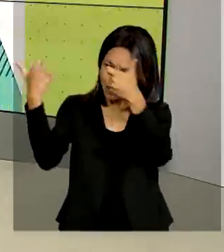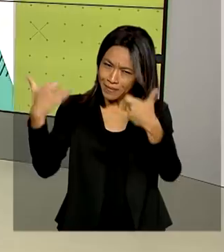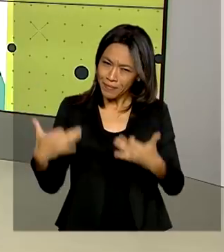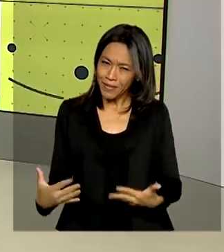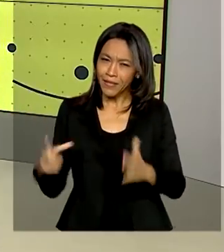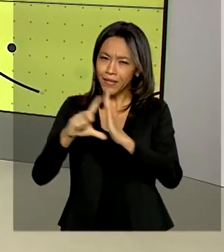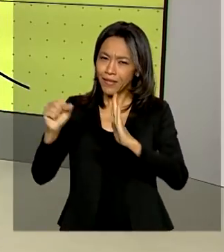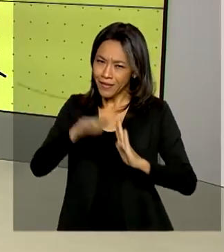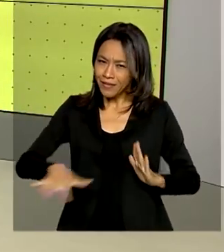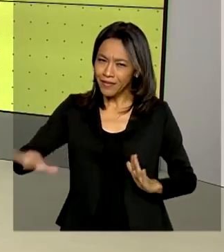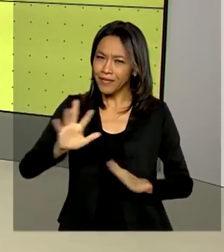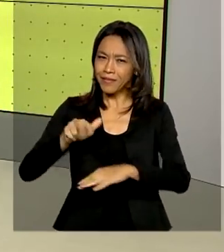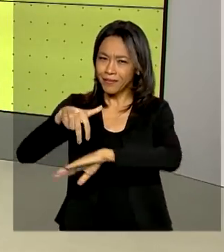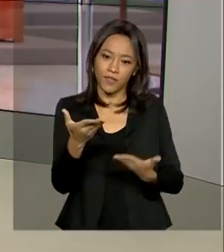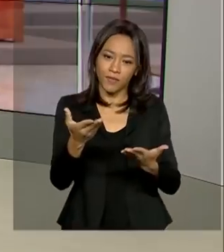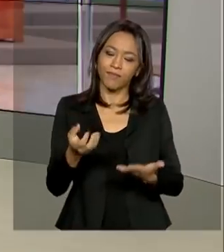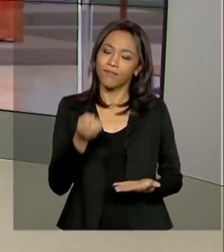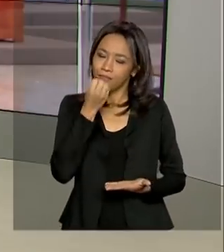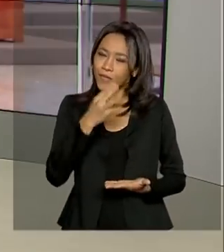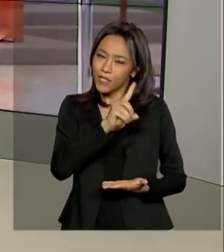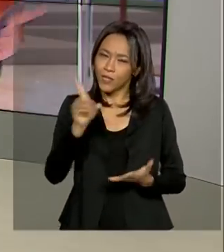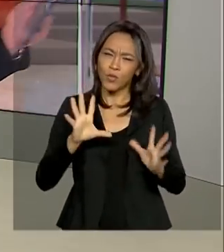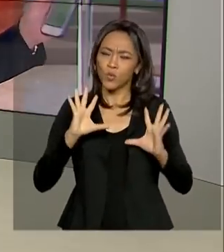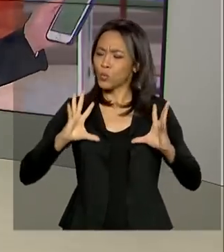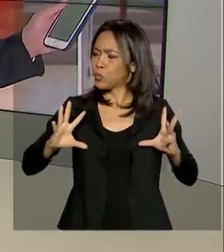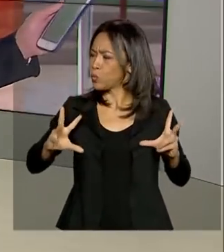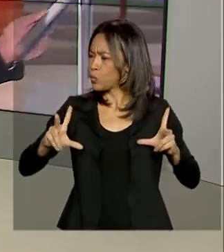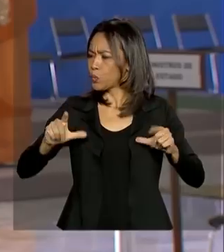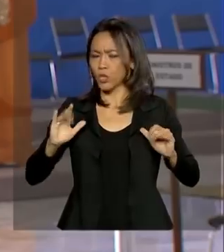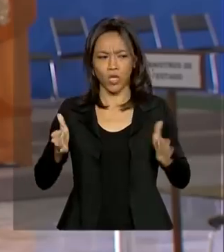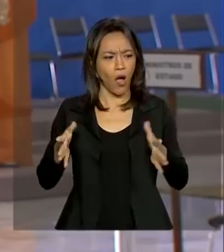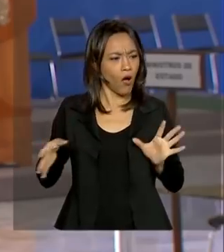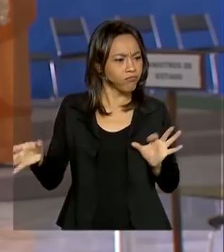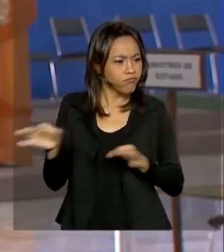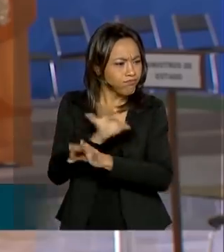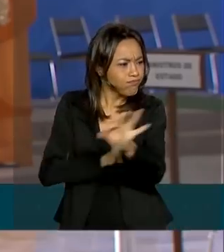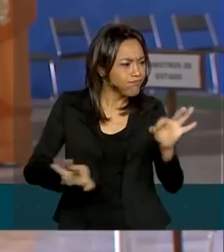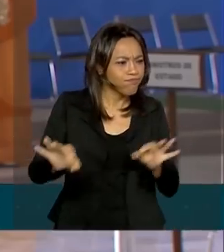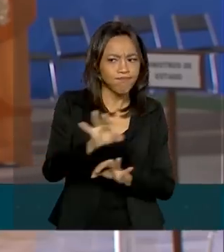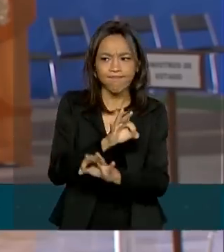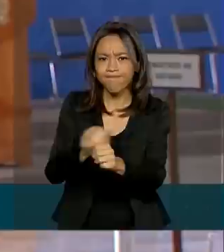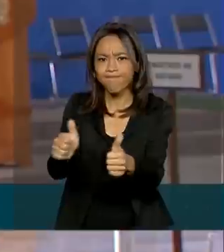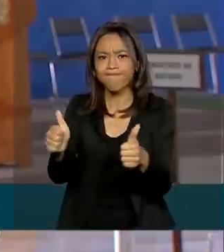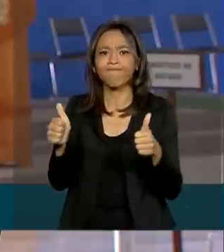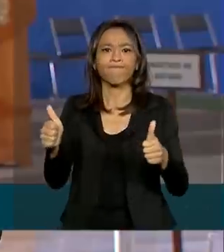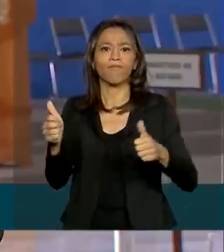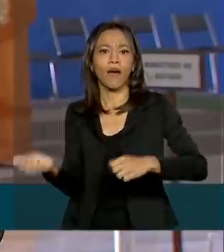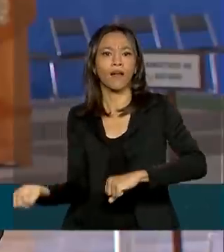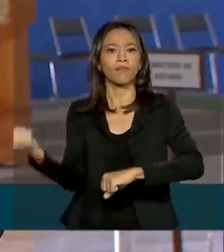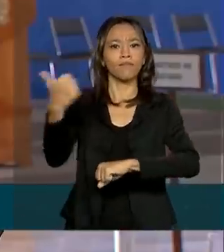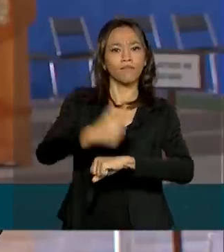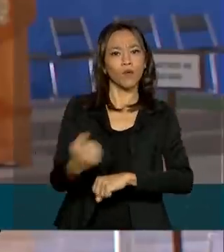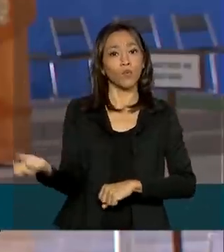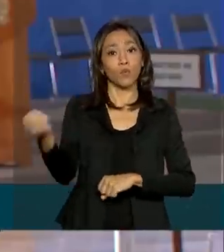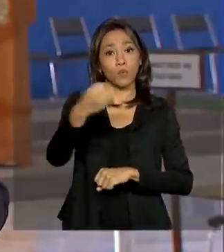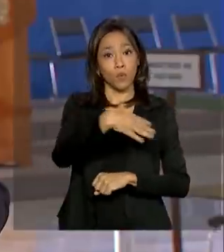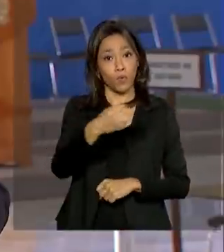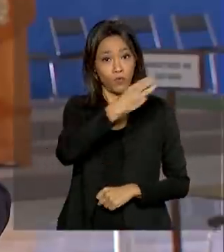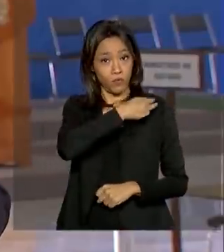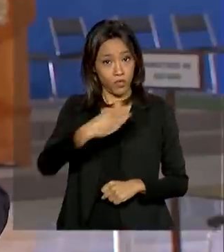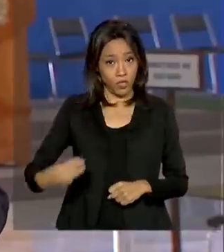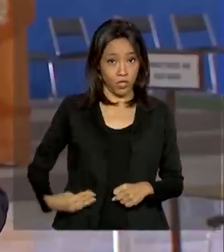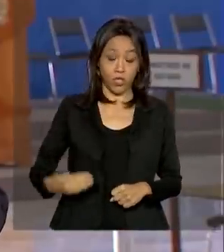Palácio do Planalto. Oi Márcia, bom dia. Pois é, já está tudo organizado aqui no Palácio do Planalto para a posse do novo ministro da Justiça e Segurança